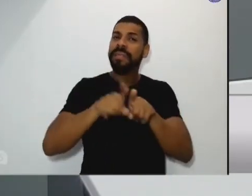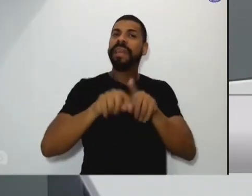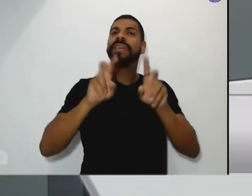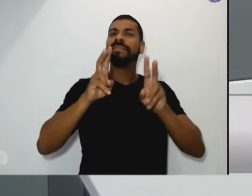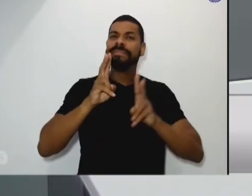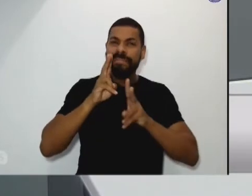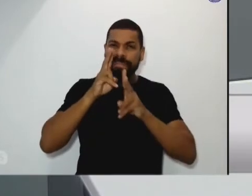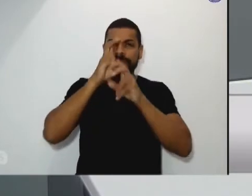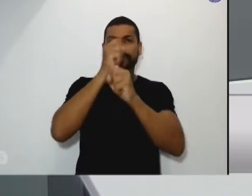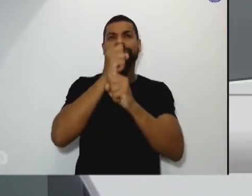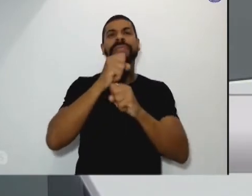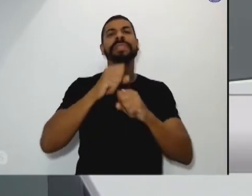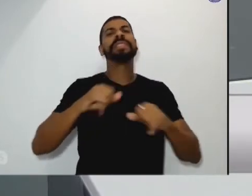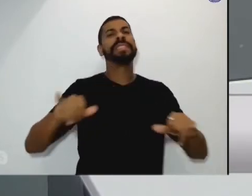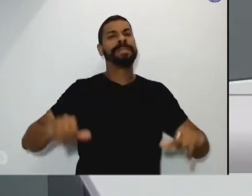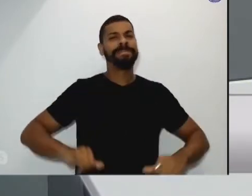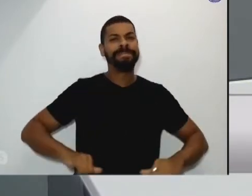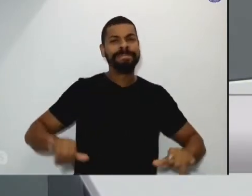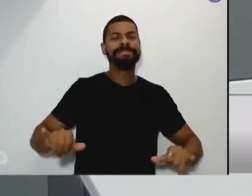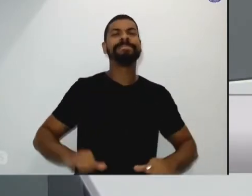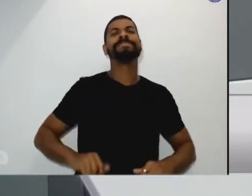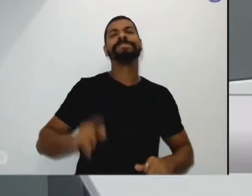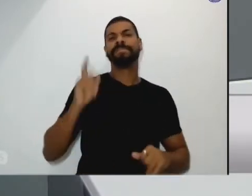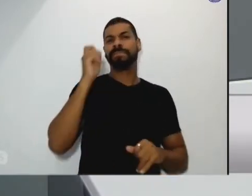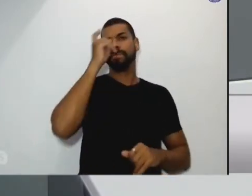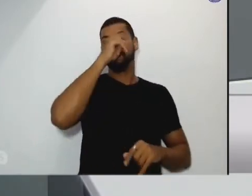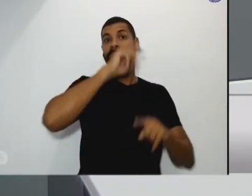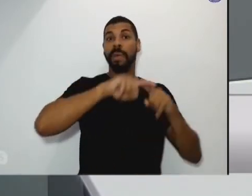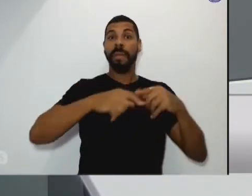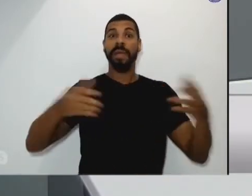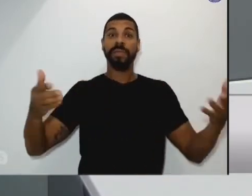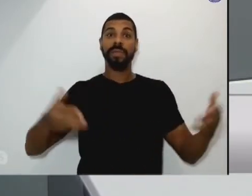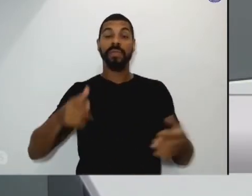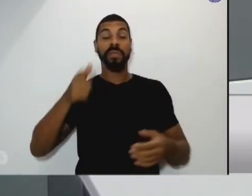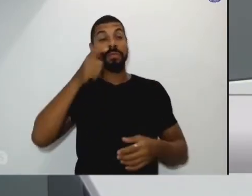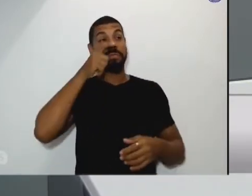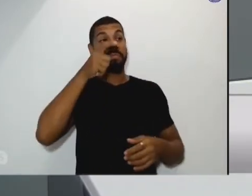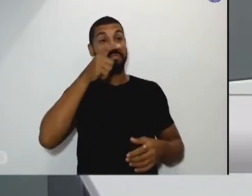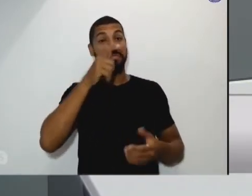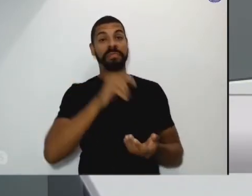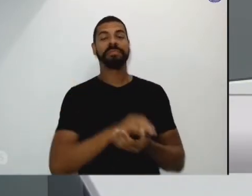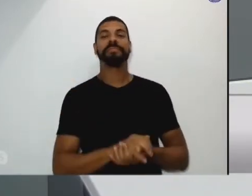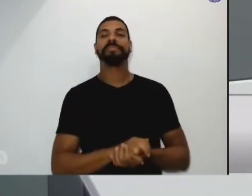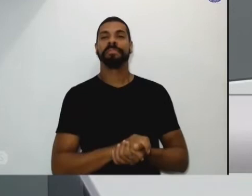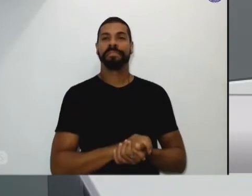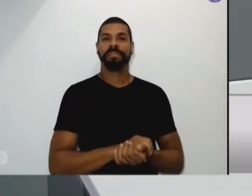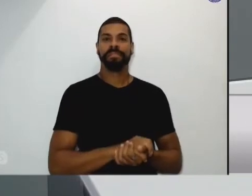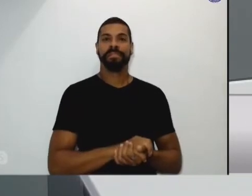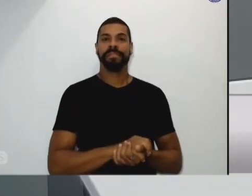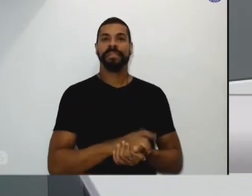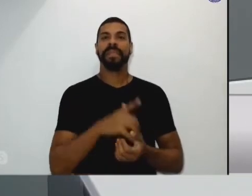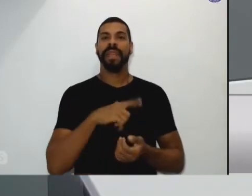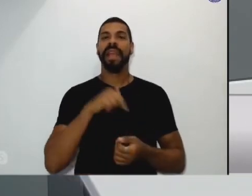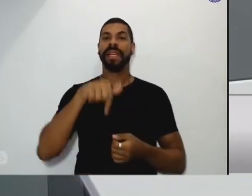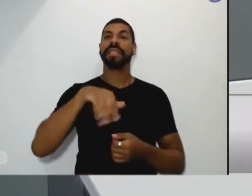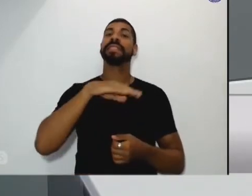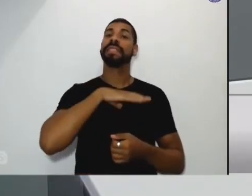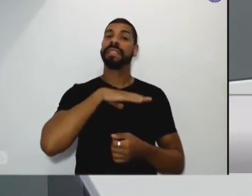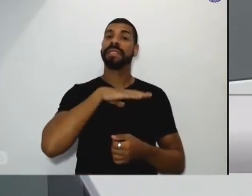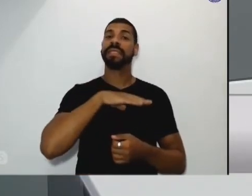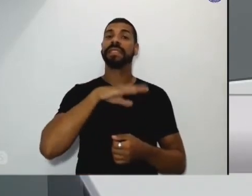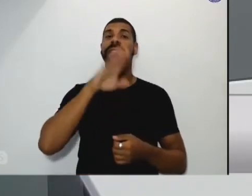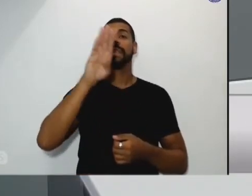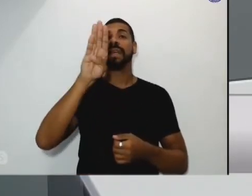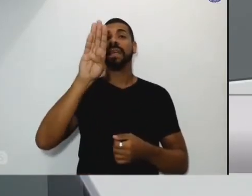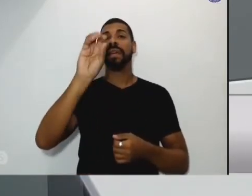Nutras então assim é uma conquista muito grande para aquele setor o setor oeste da cidade Botucatu que havia